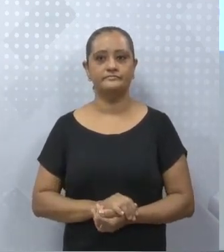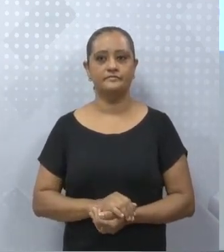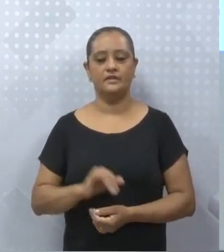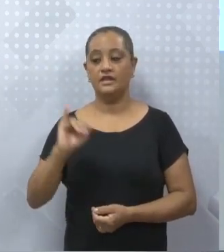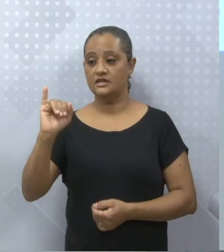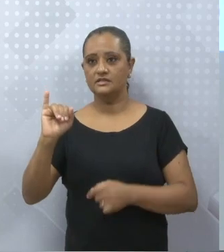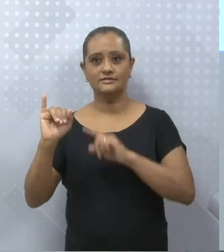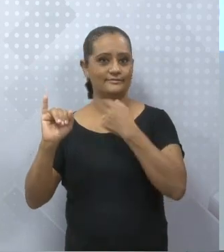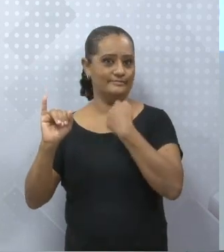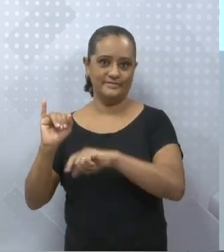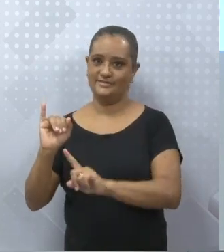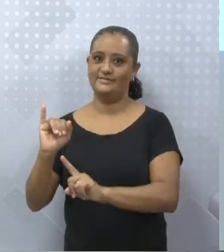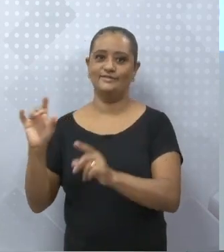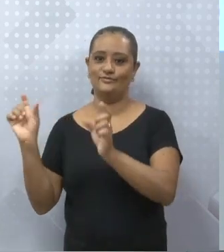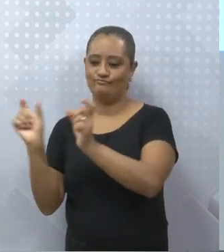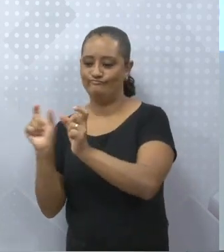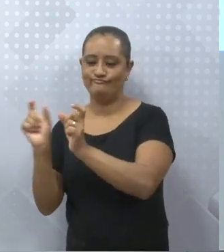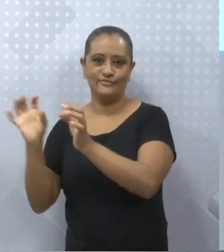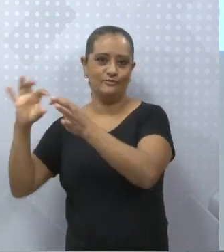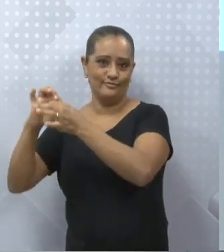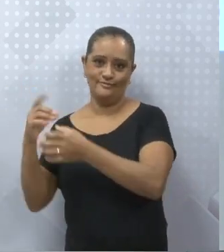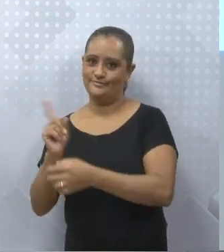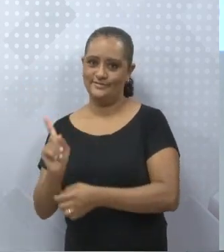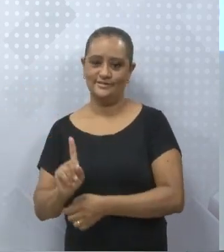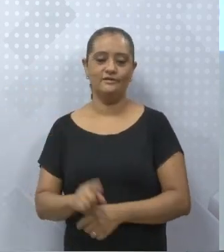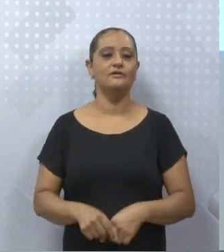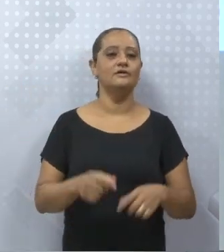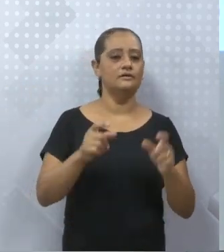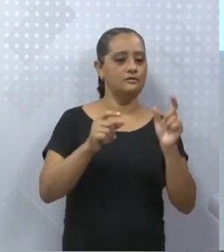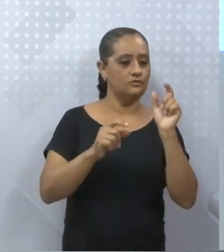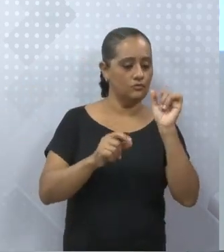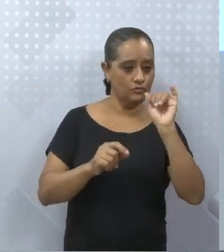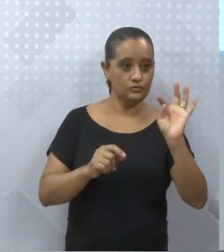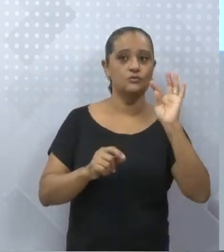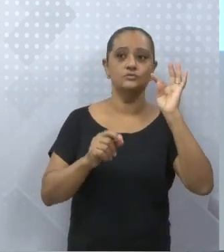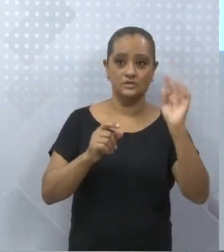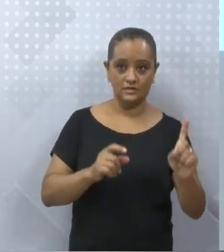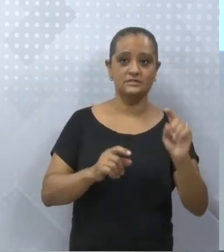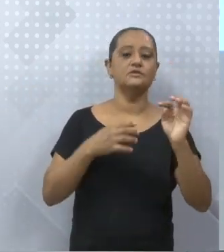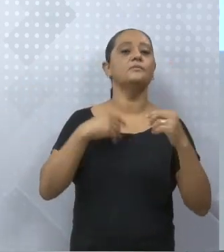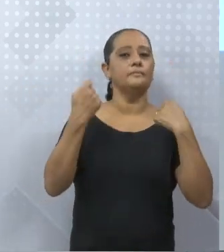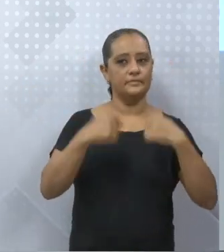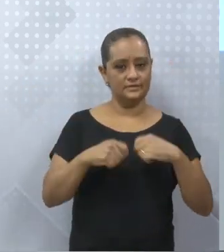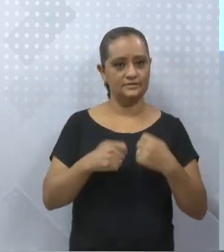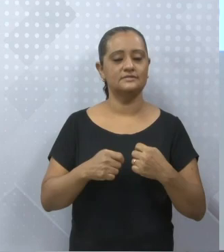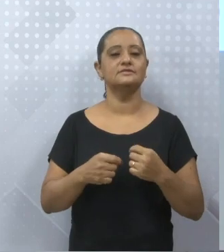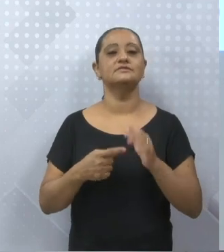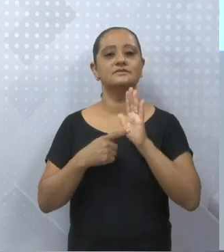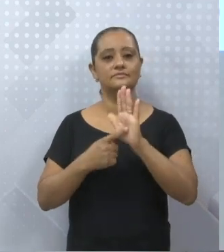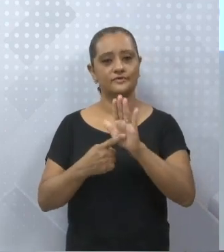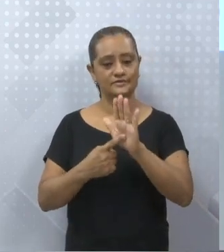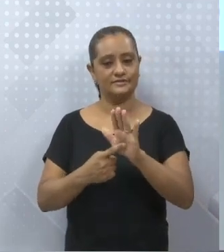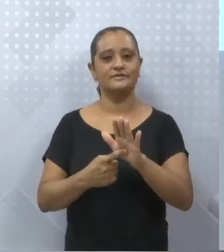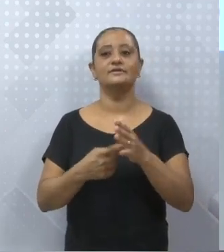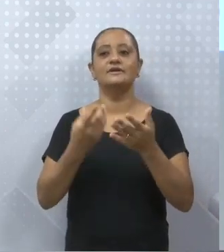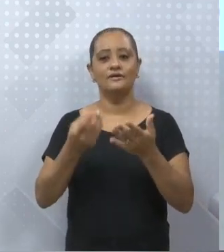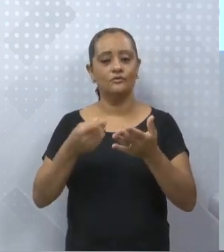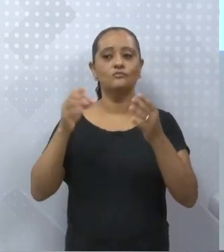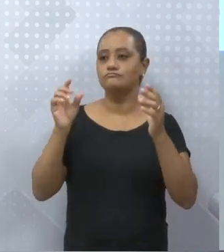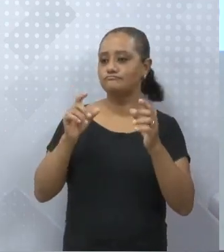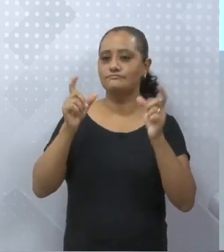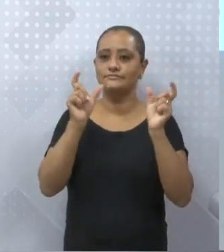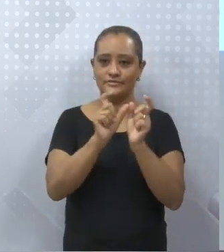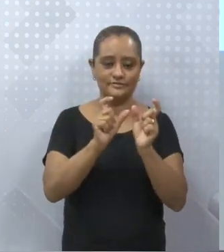não precisa de complemento. E transitivo, vai se dividir em direto e indireto. Direto o quê? O quem? E indireto,